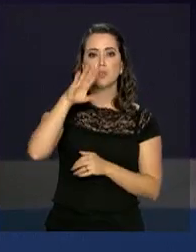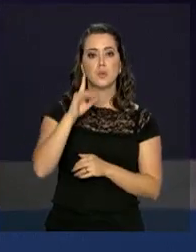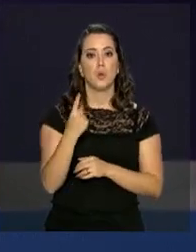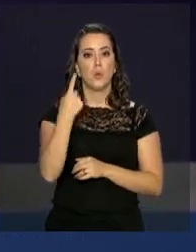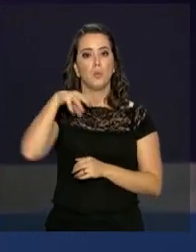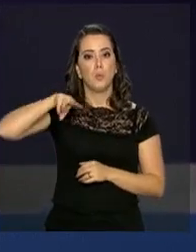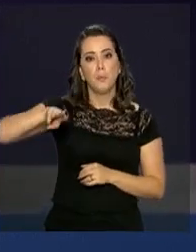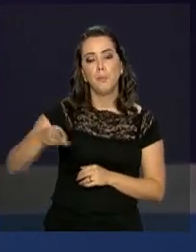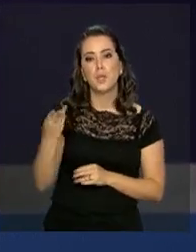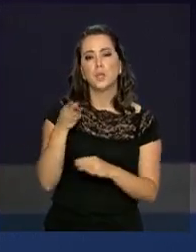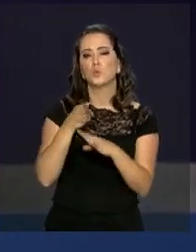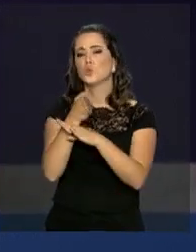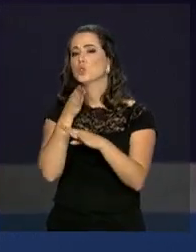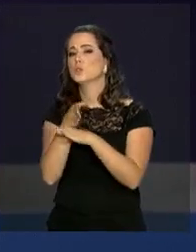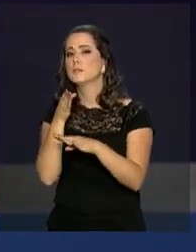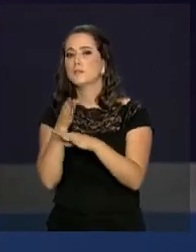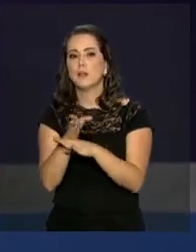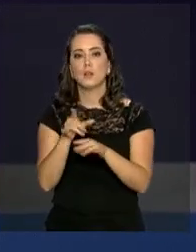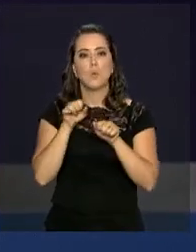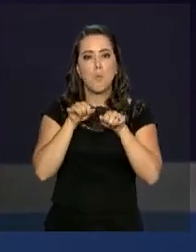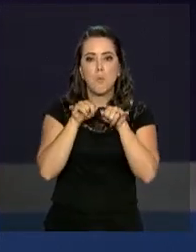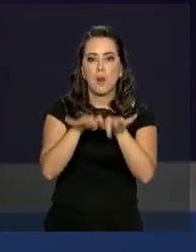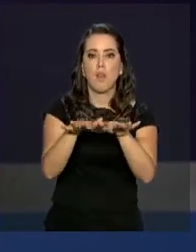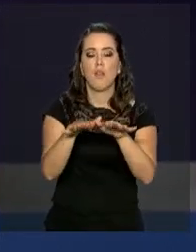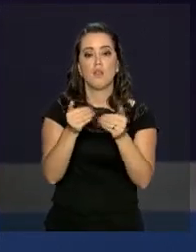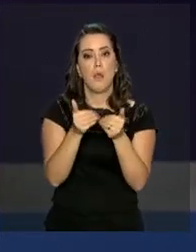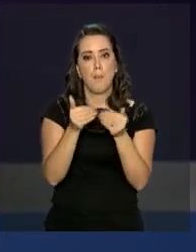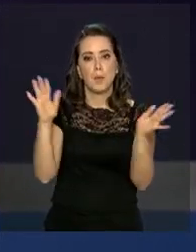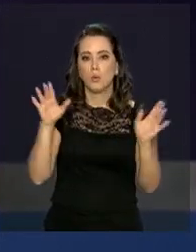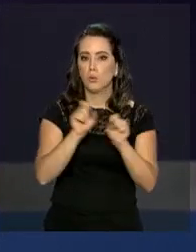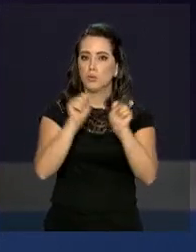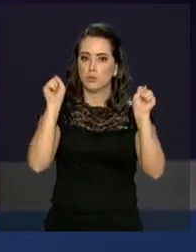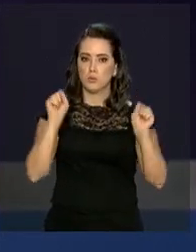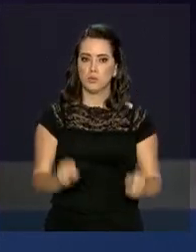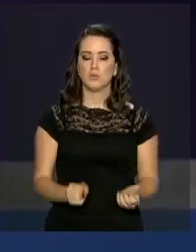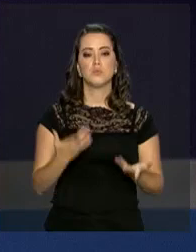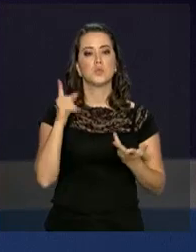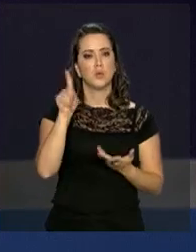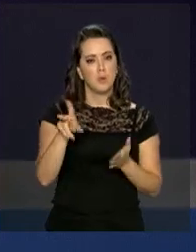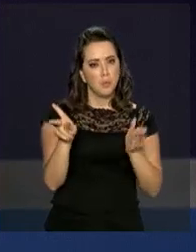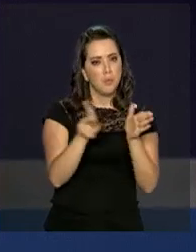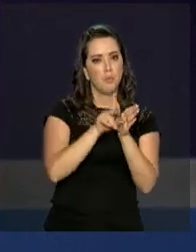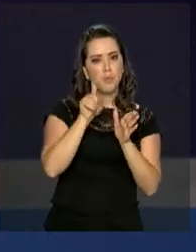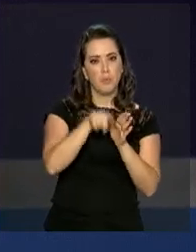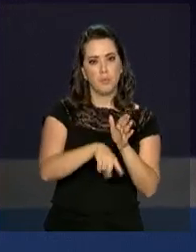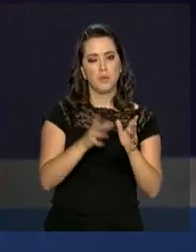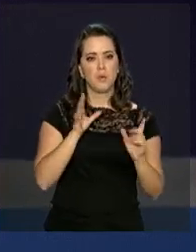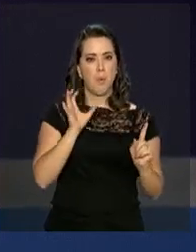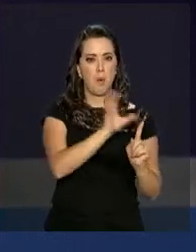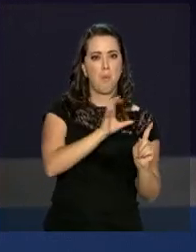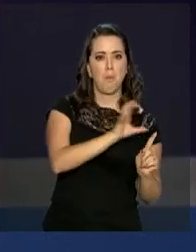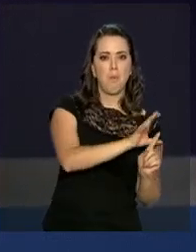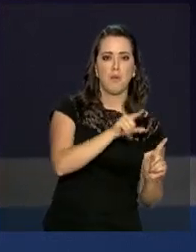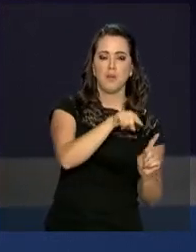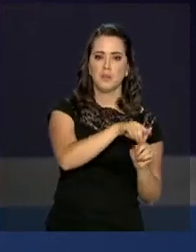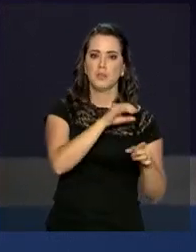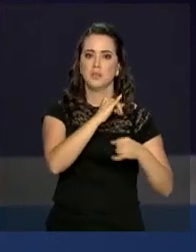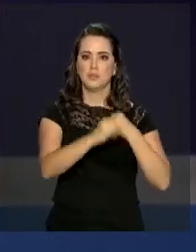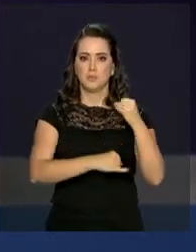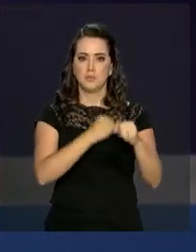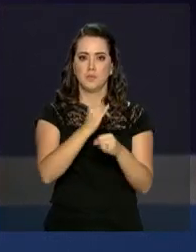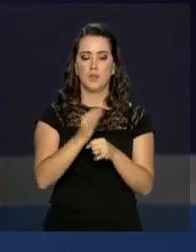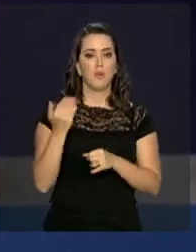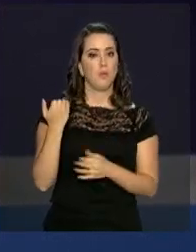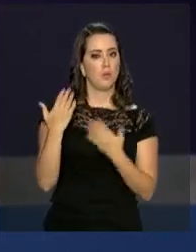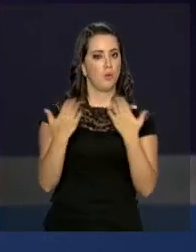mais de um milhão de acessos simultâneos no momento da abertura do sistema, um volume característico de ataques cibernéticos.